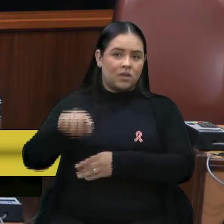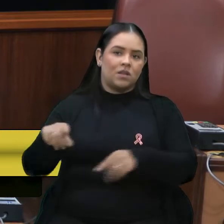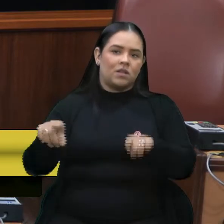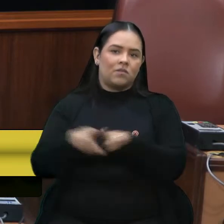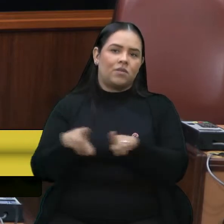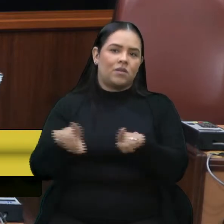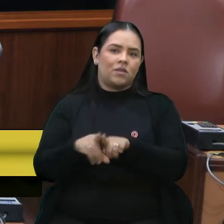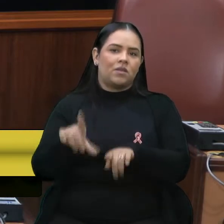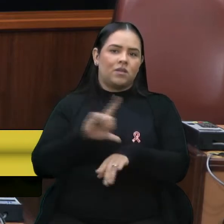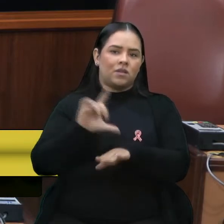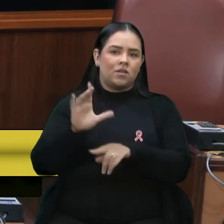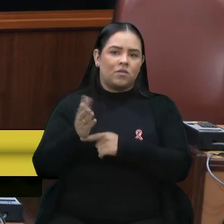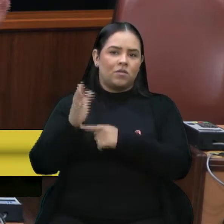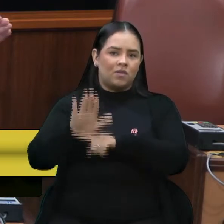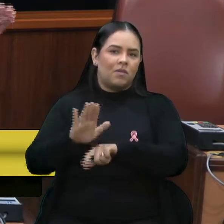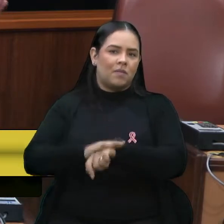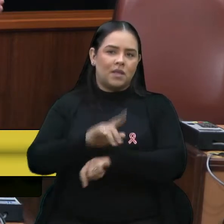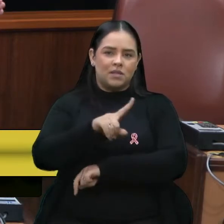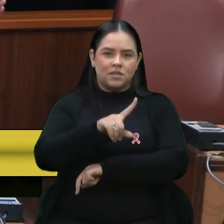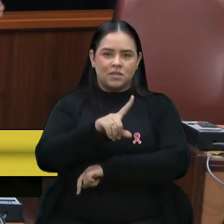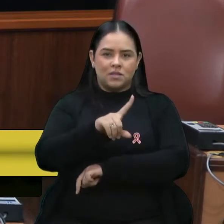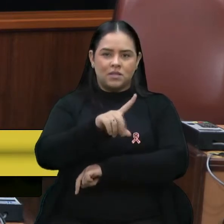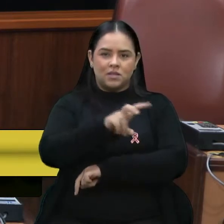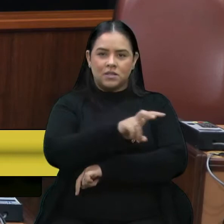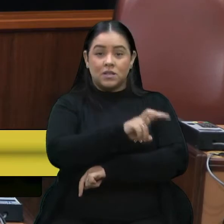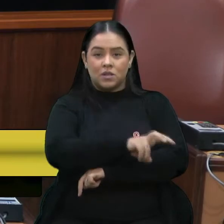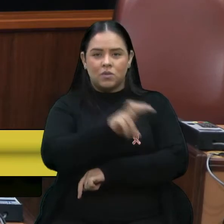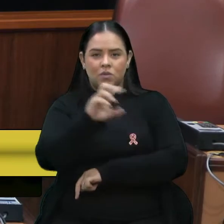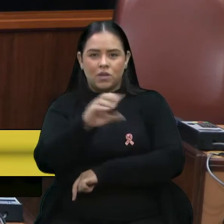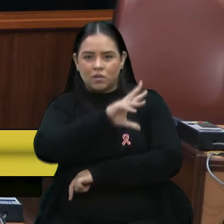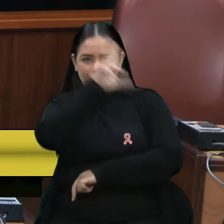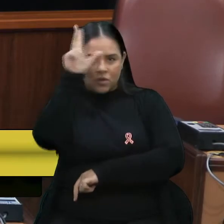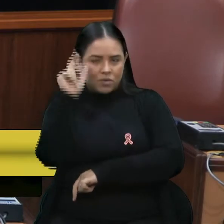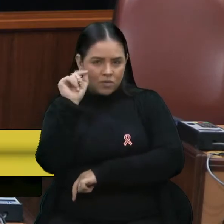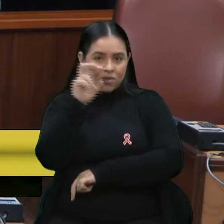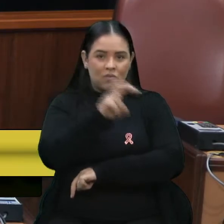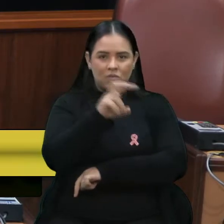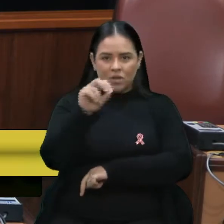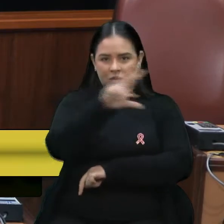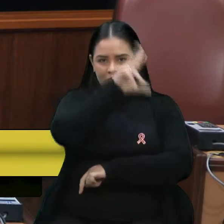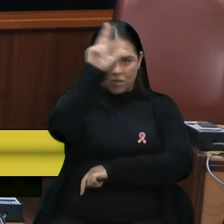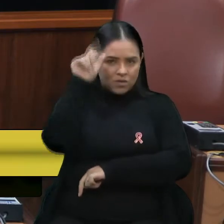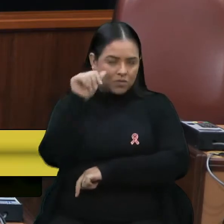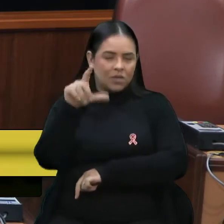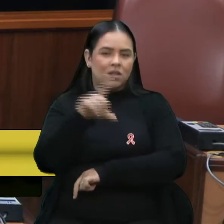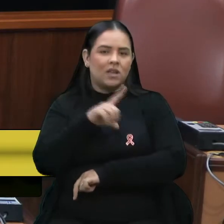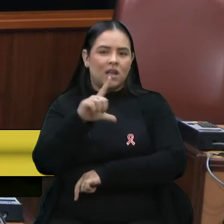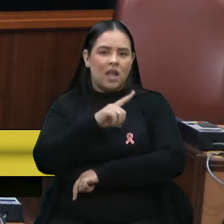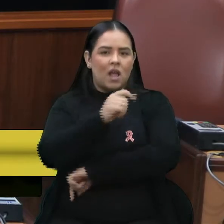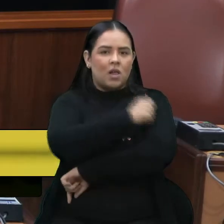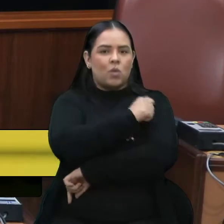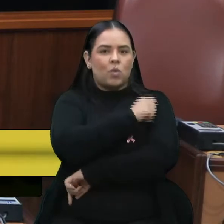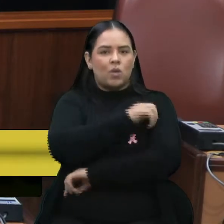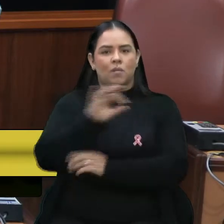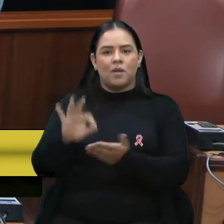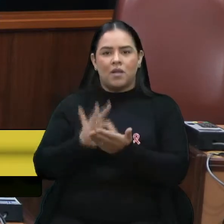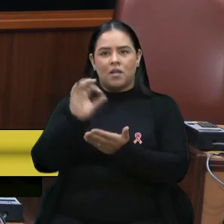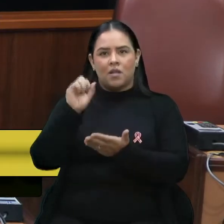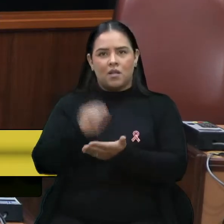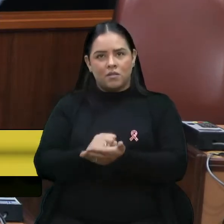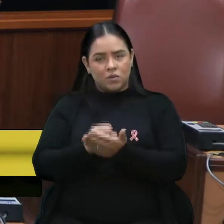presta um serviço aí para mais de 50 municípios. Mais de 50 municípios têm alunos matriculados